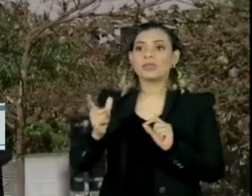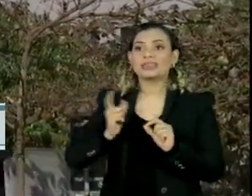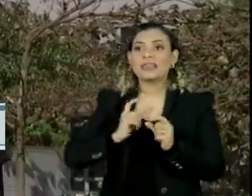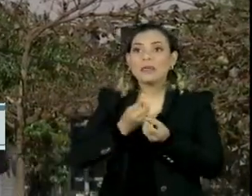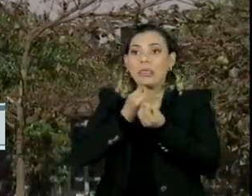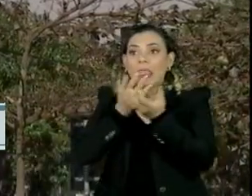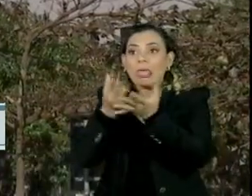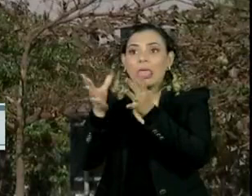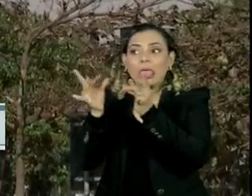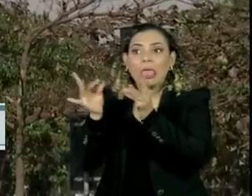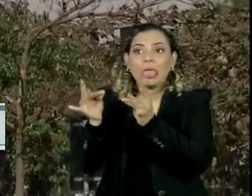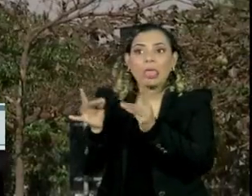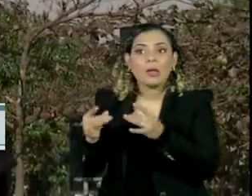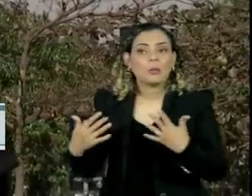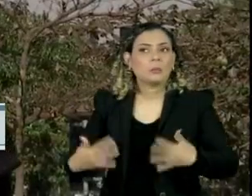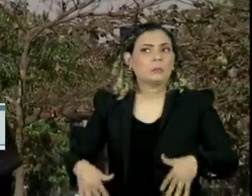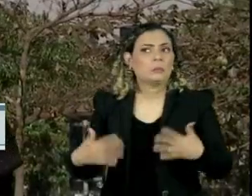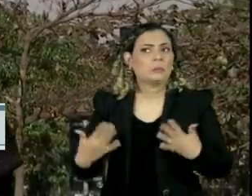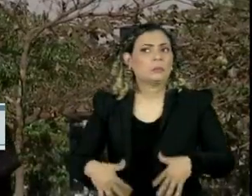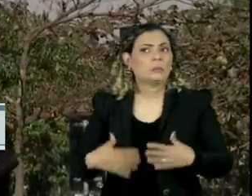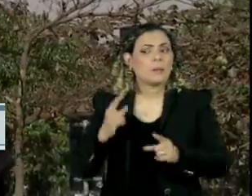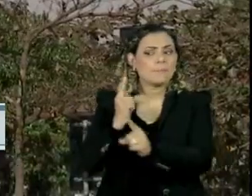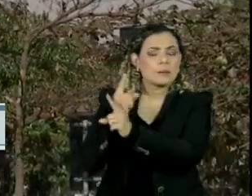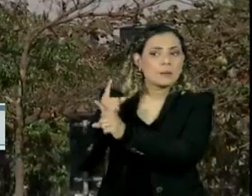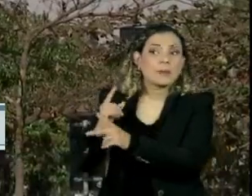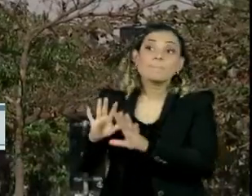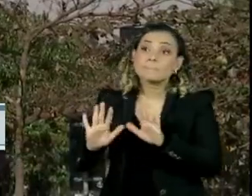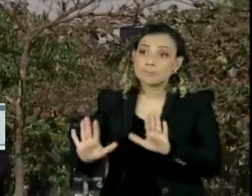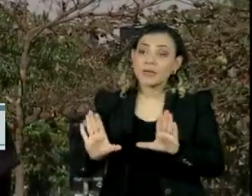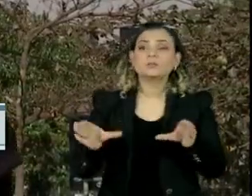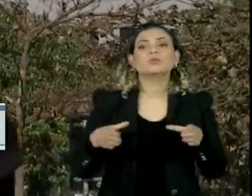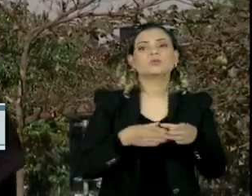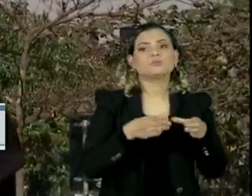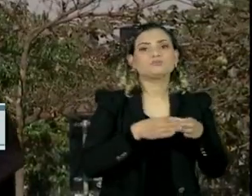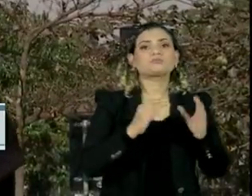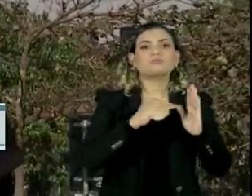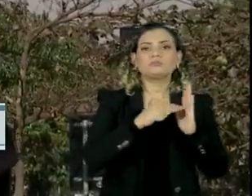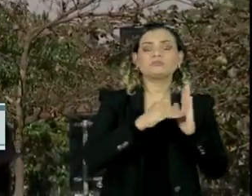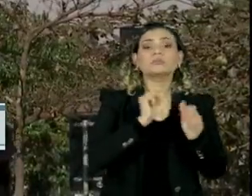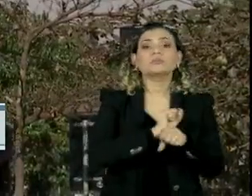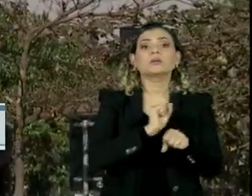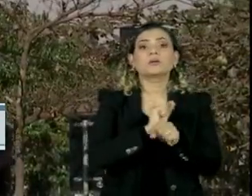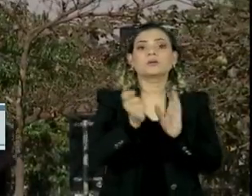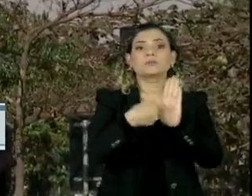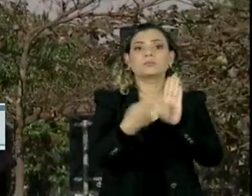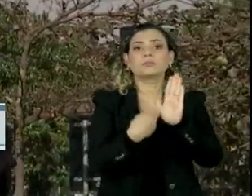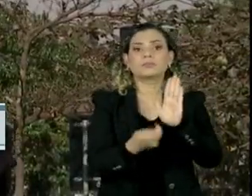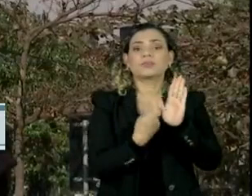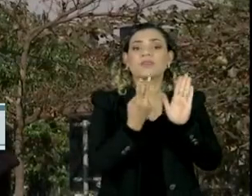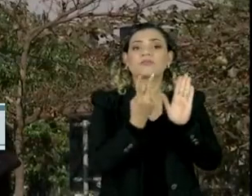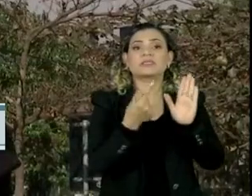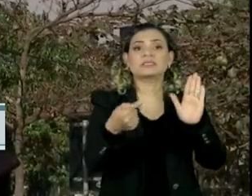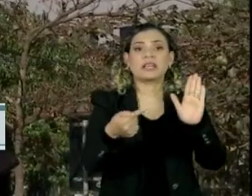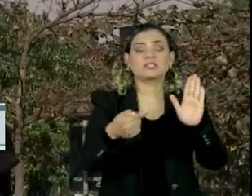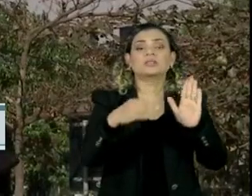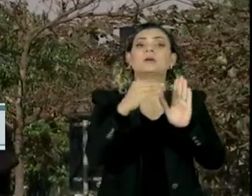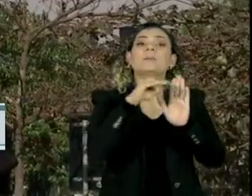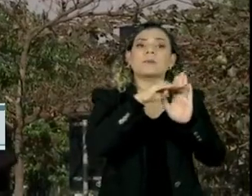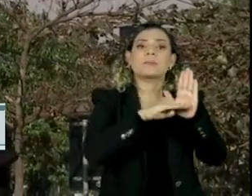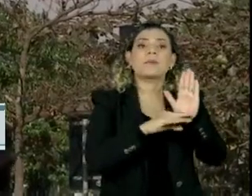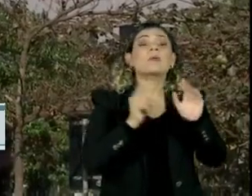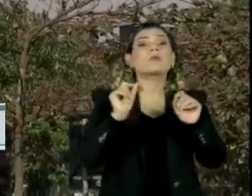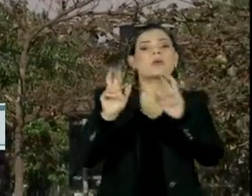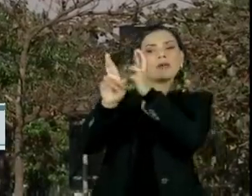delação. No Senado, falta pouco para a oposição conseguir as 27 assinaturas necessárias para a abertura de uma